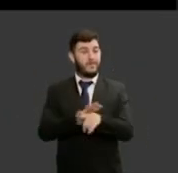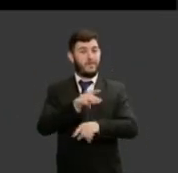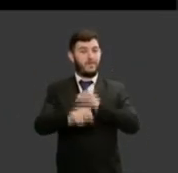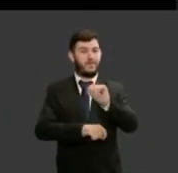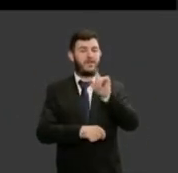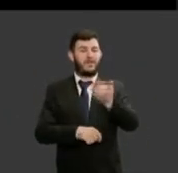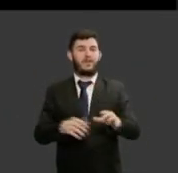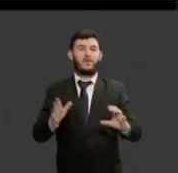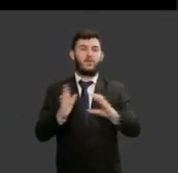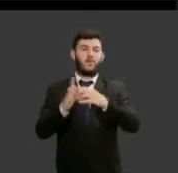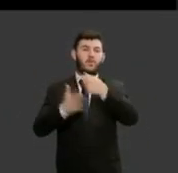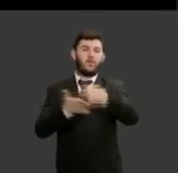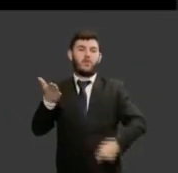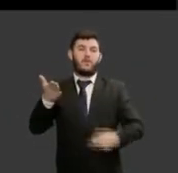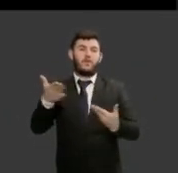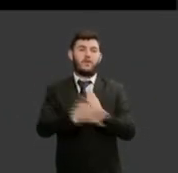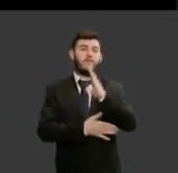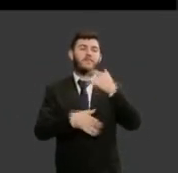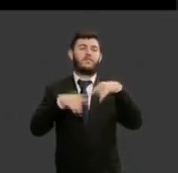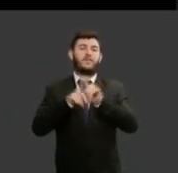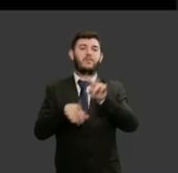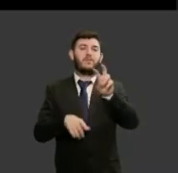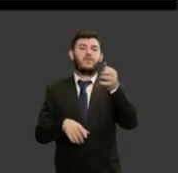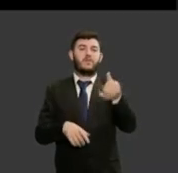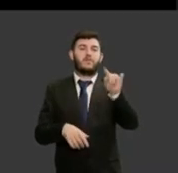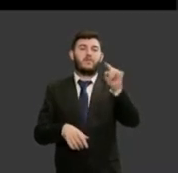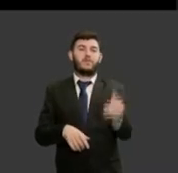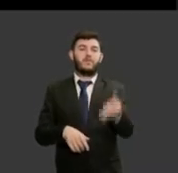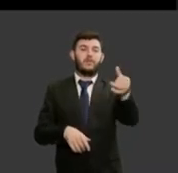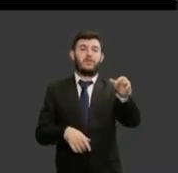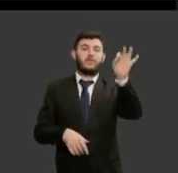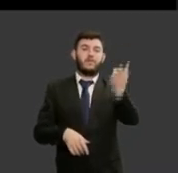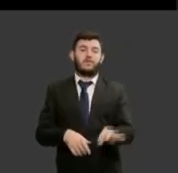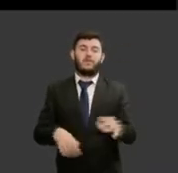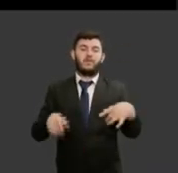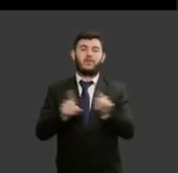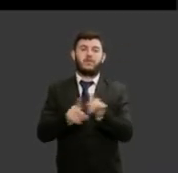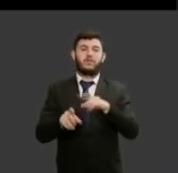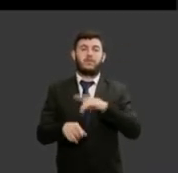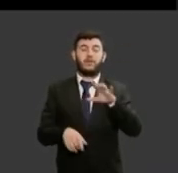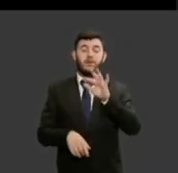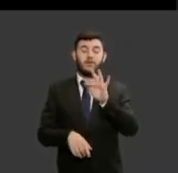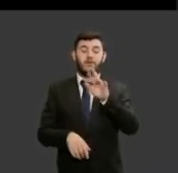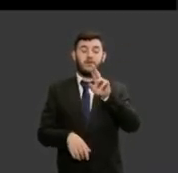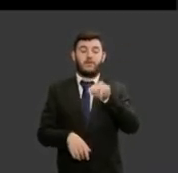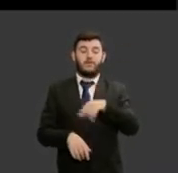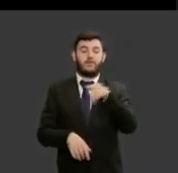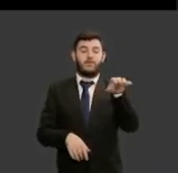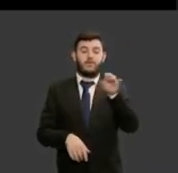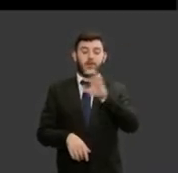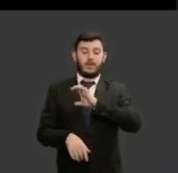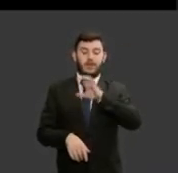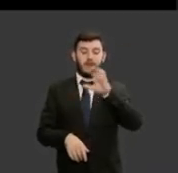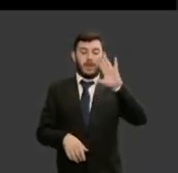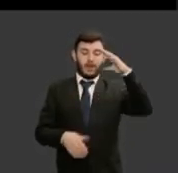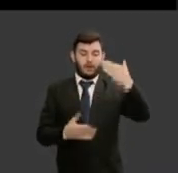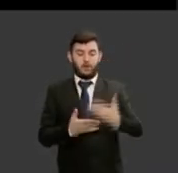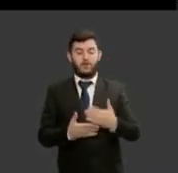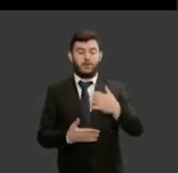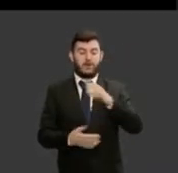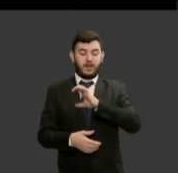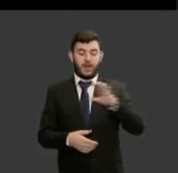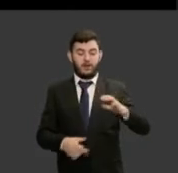concurso público 56,6 funções e cargos de confiança 56,8% e cargos de chefia